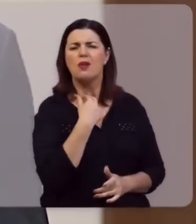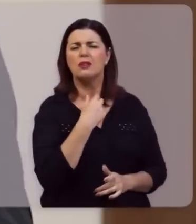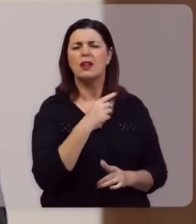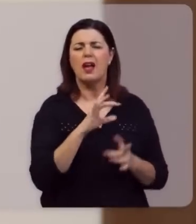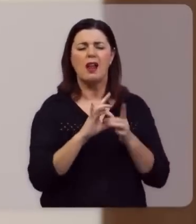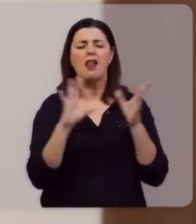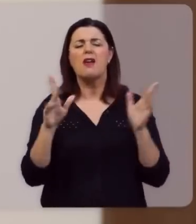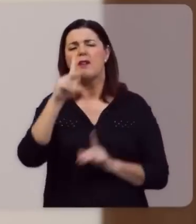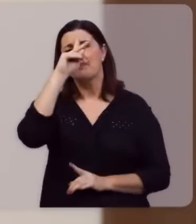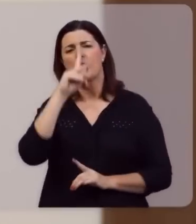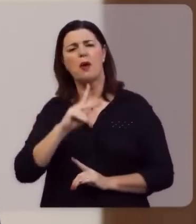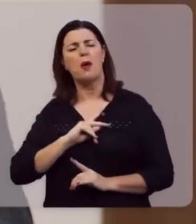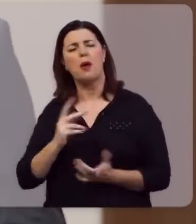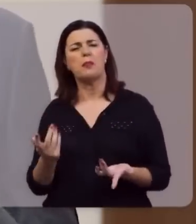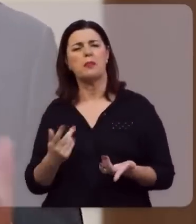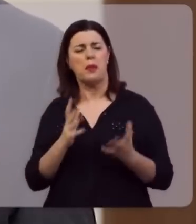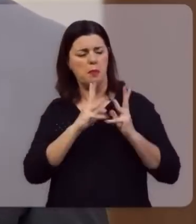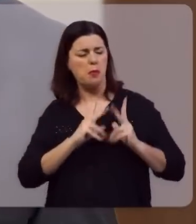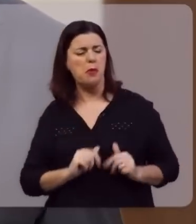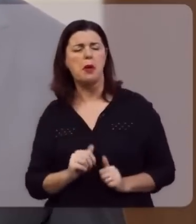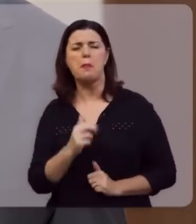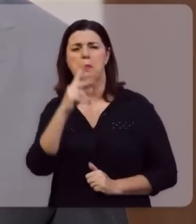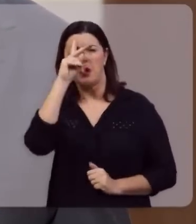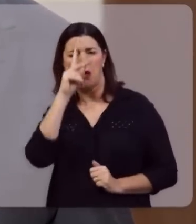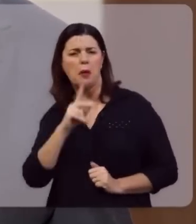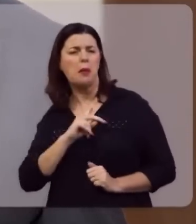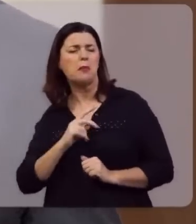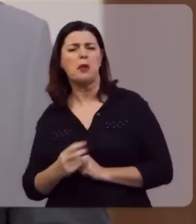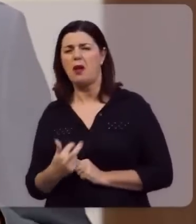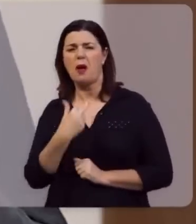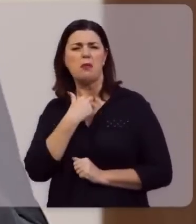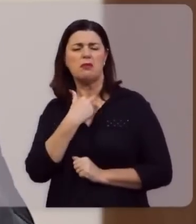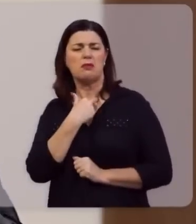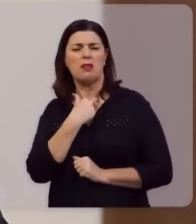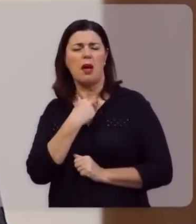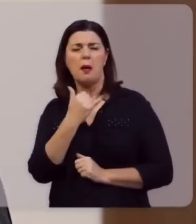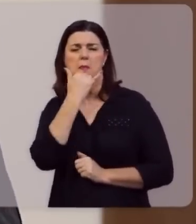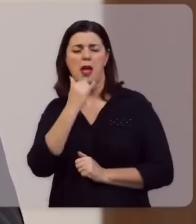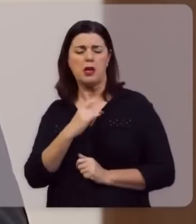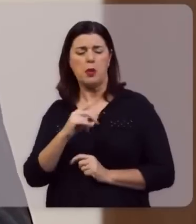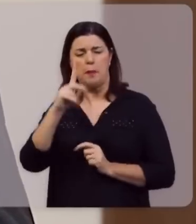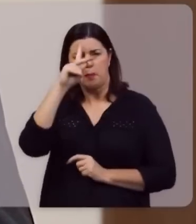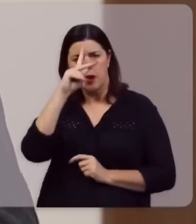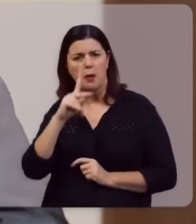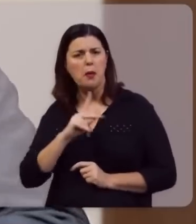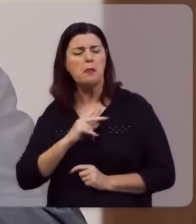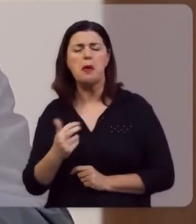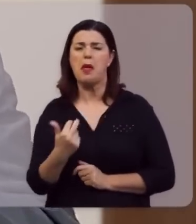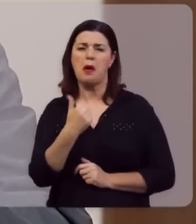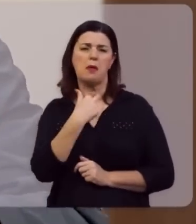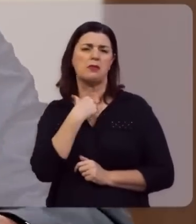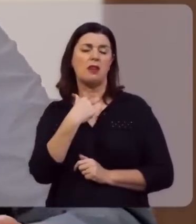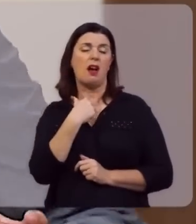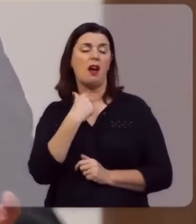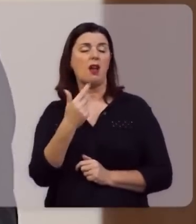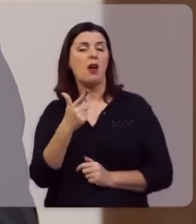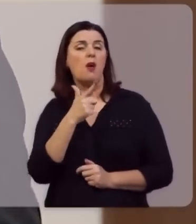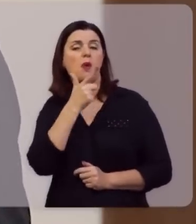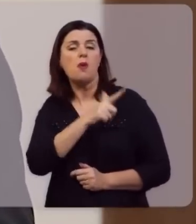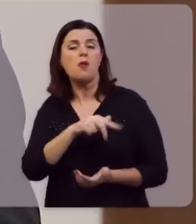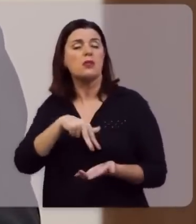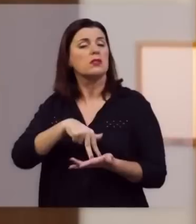livrar a você mesmo, você não consegue, purificar a você mesmo, você não consegue, perdoar a você mesmo, você não consegue, se